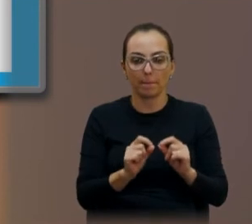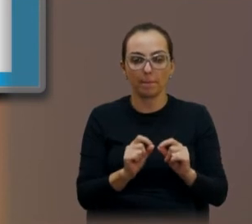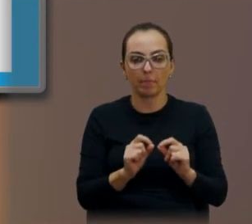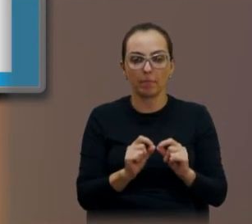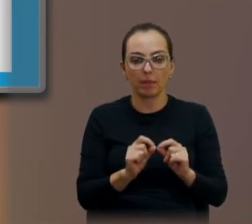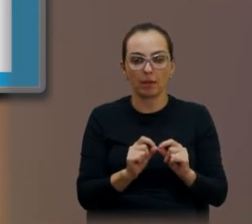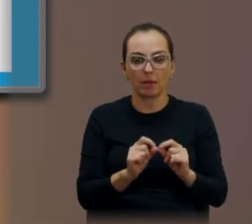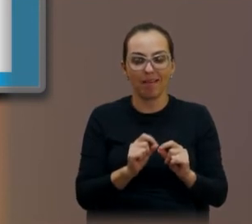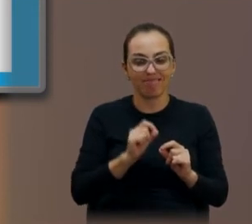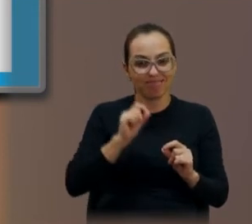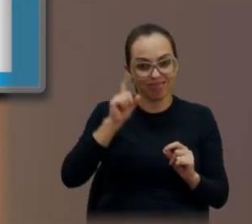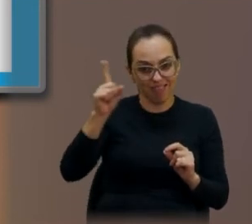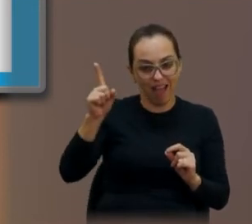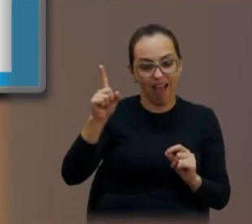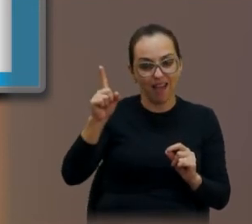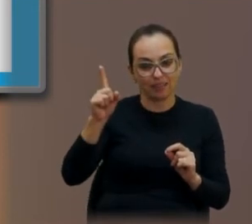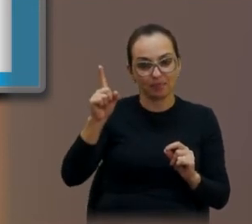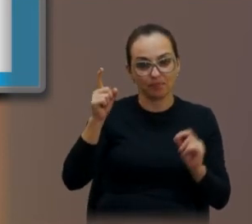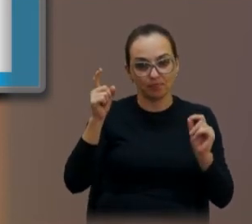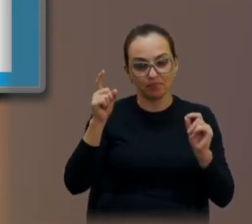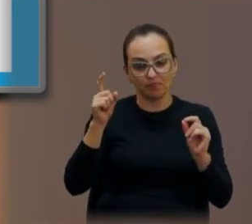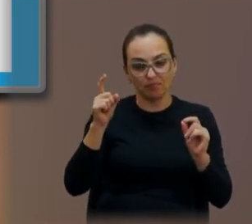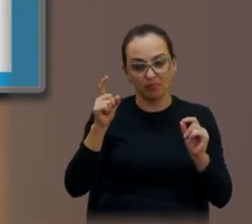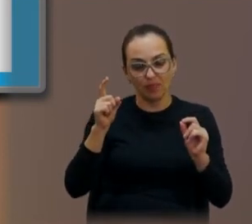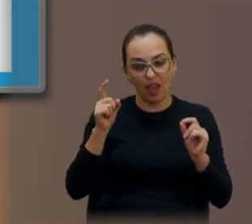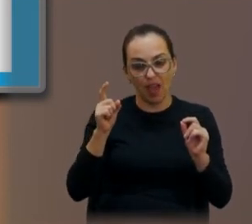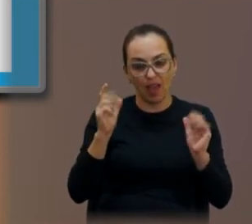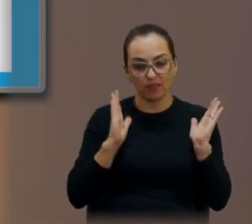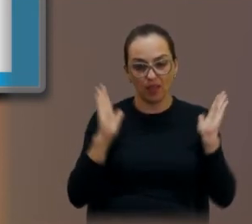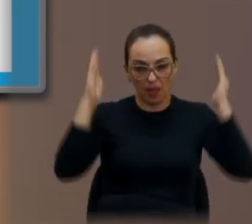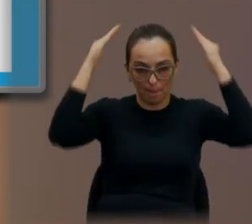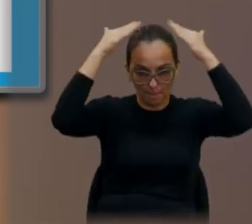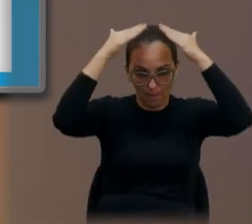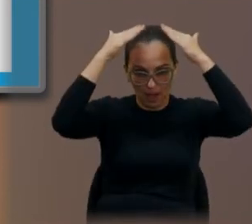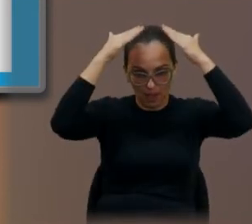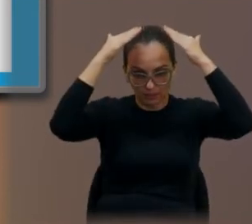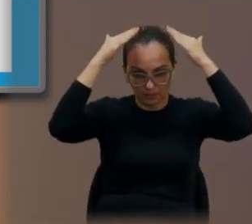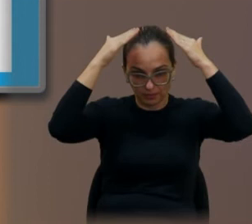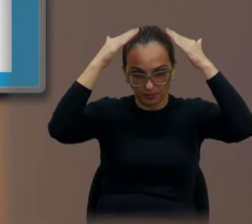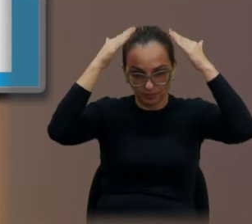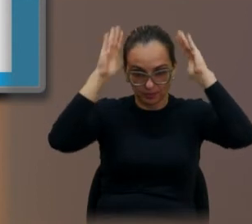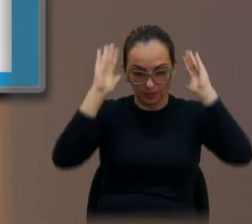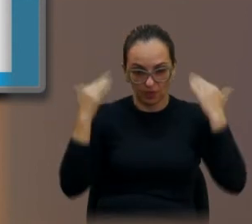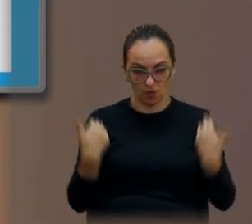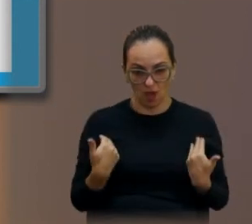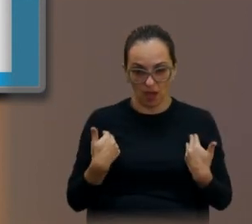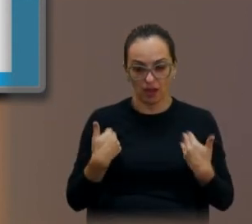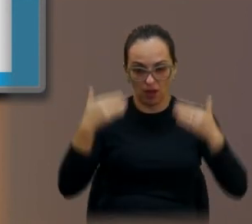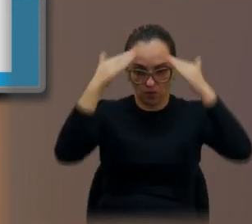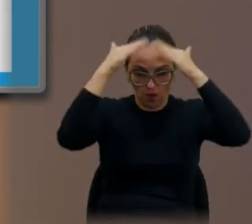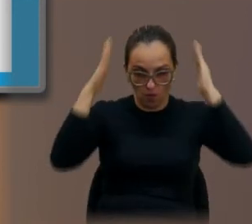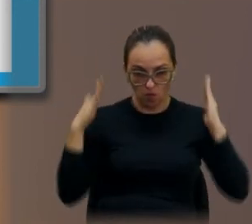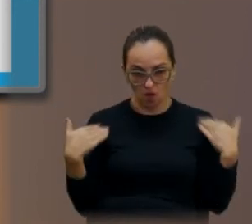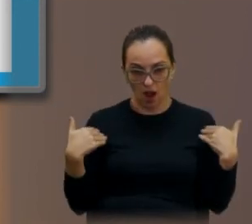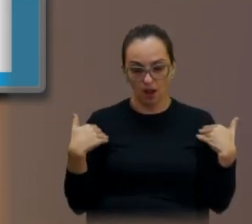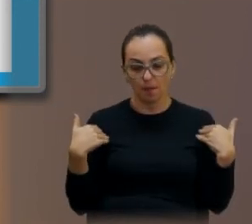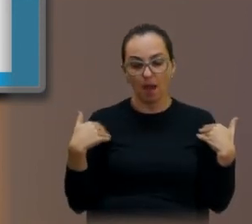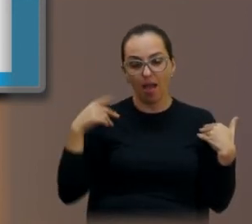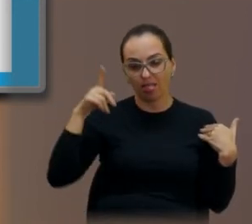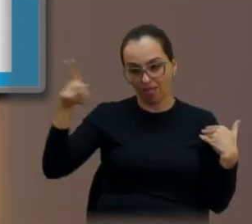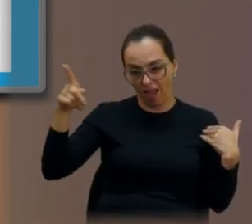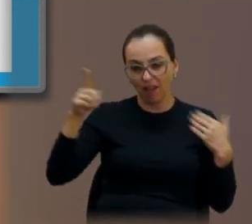as irmãs lá do santuário têm me agradecido muito por nós termos apresentado o